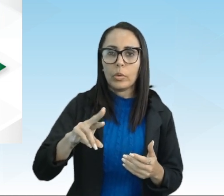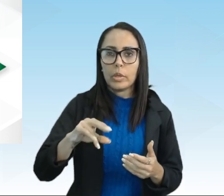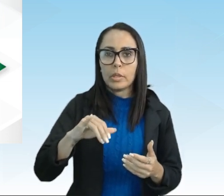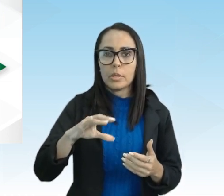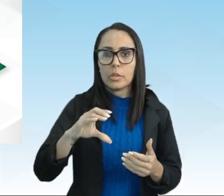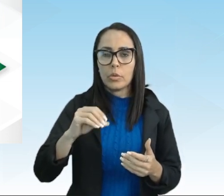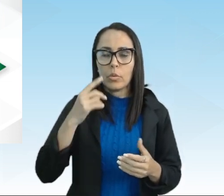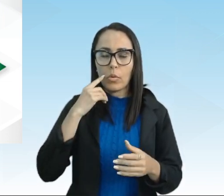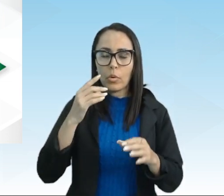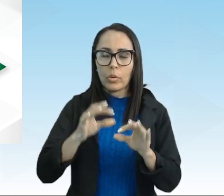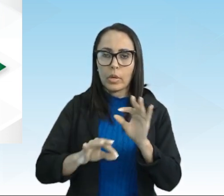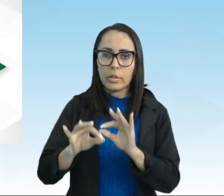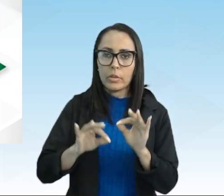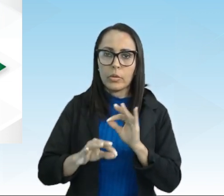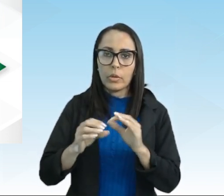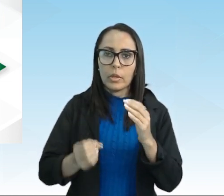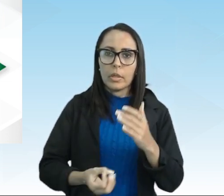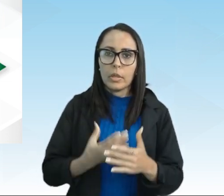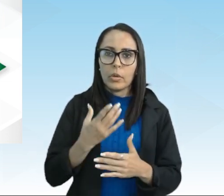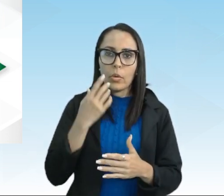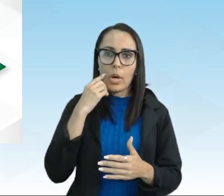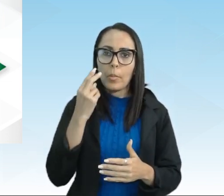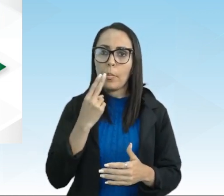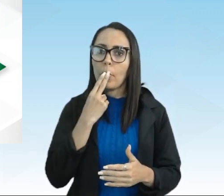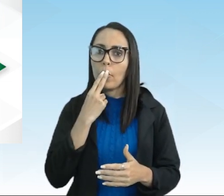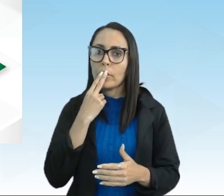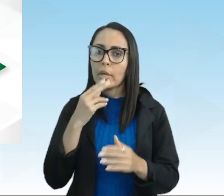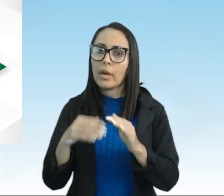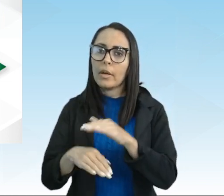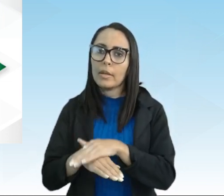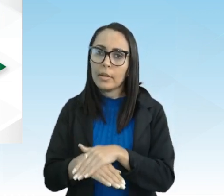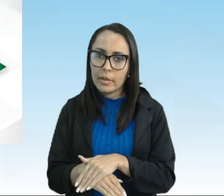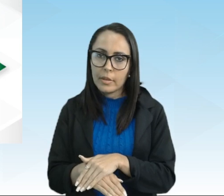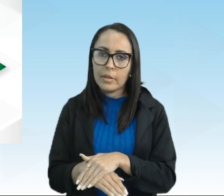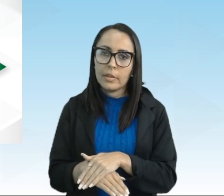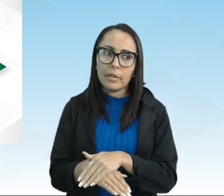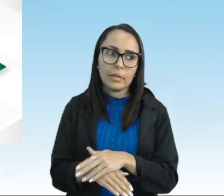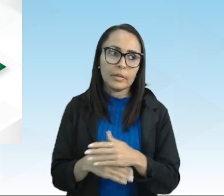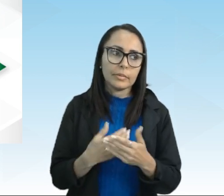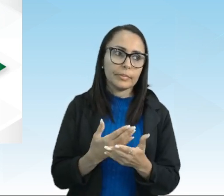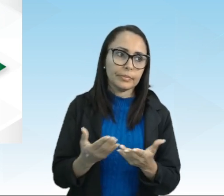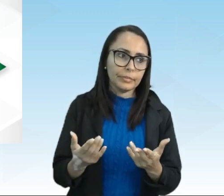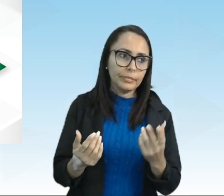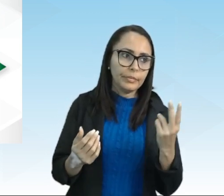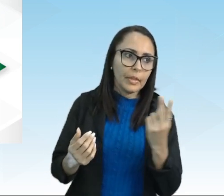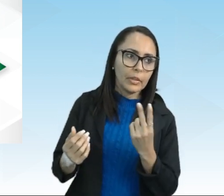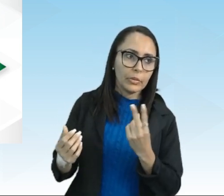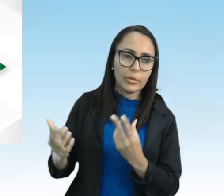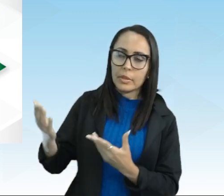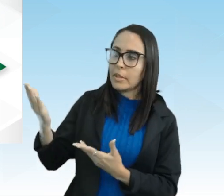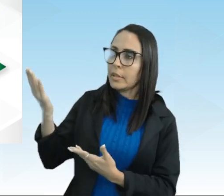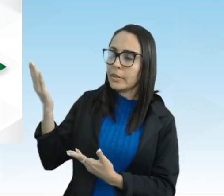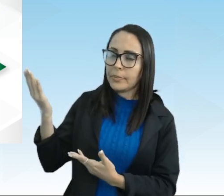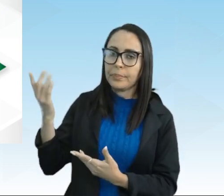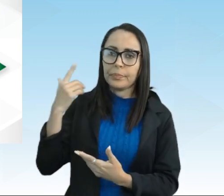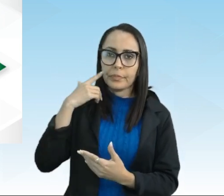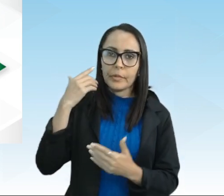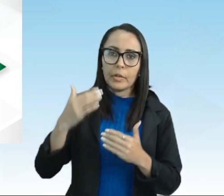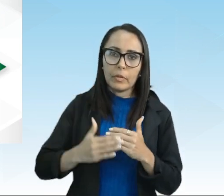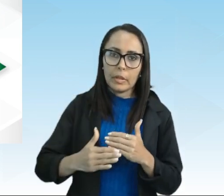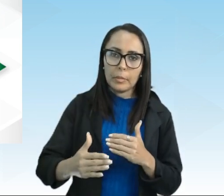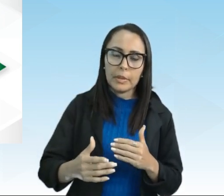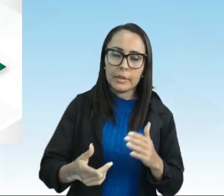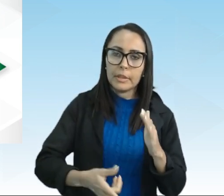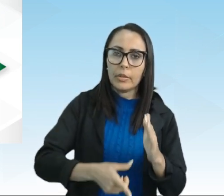organizou, criou a Mônica Lisa então a Mônica Lisa ela veio a partir da